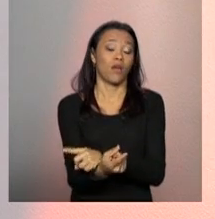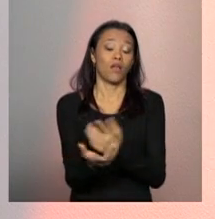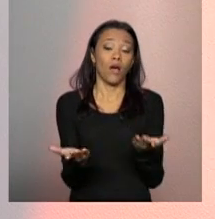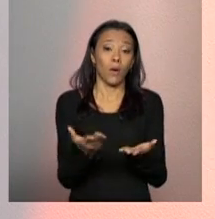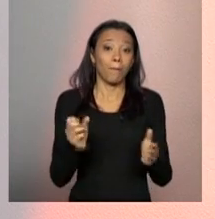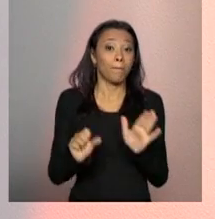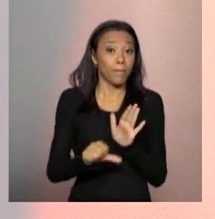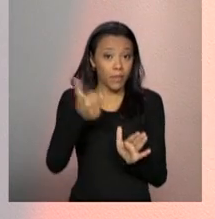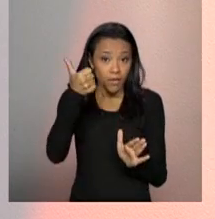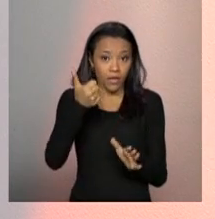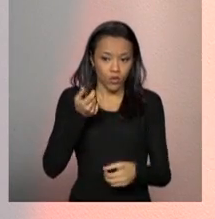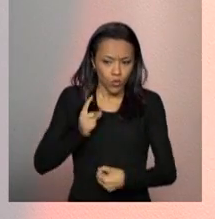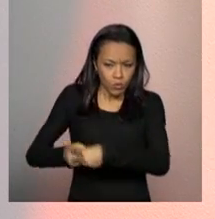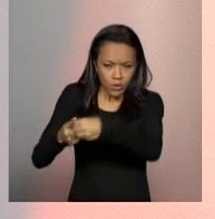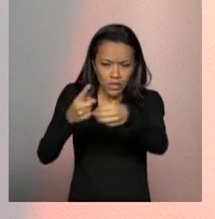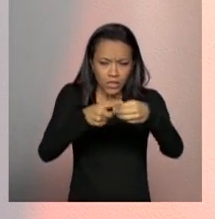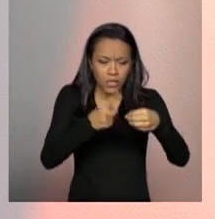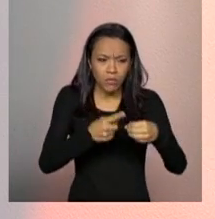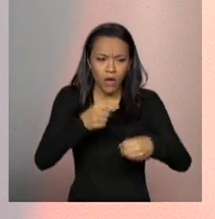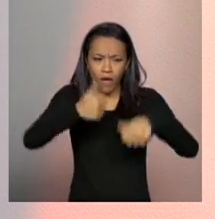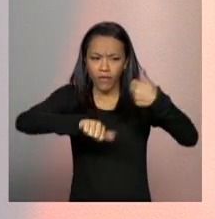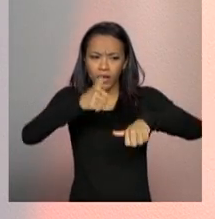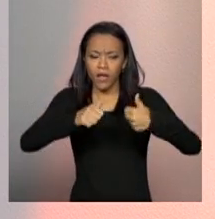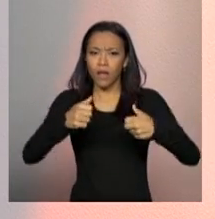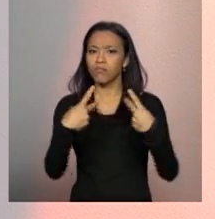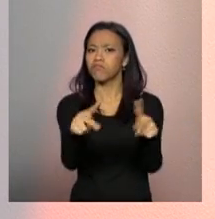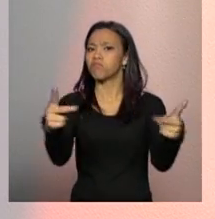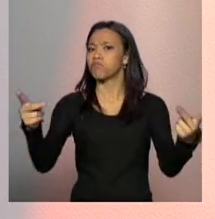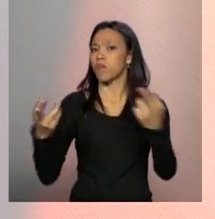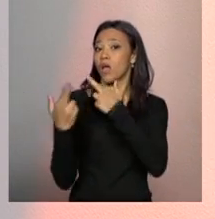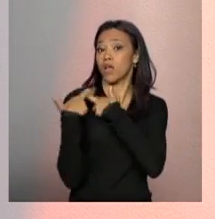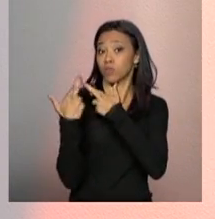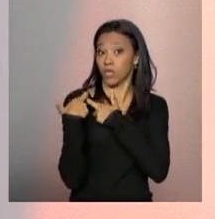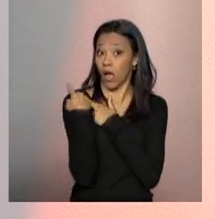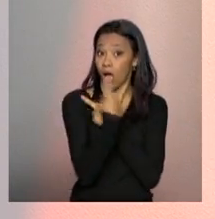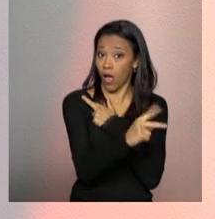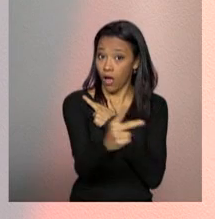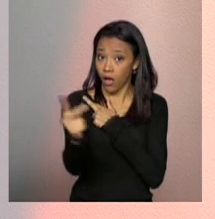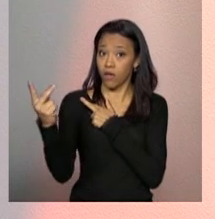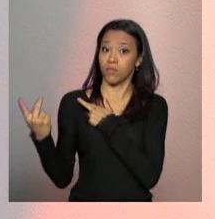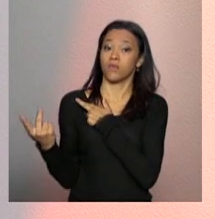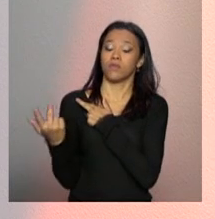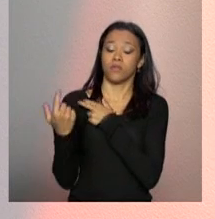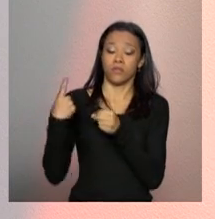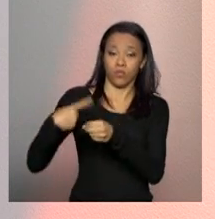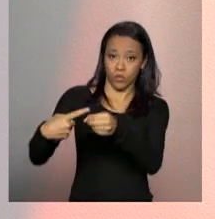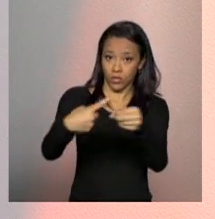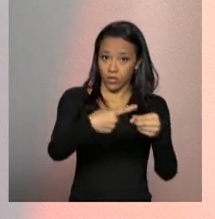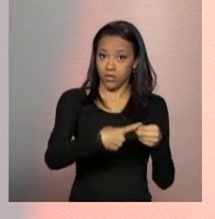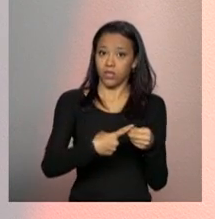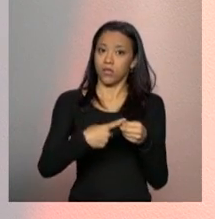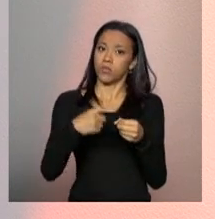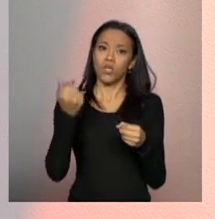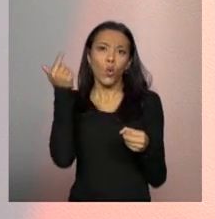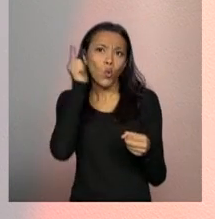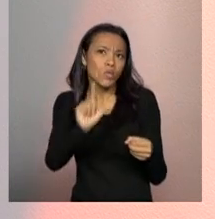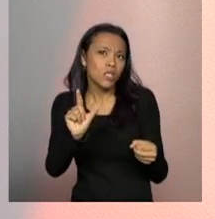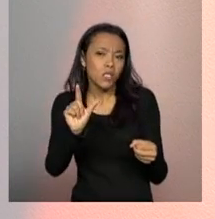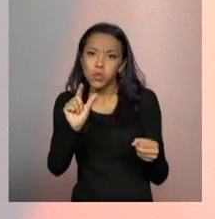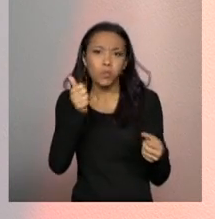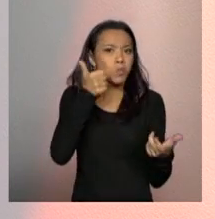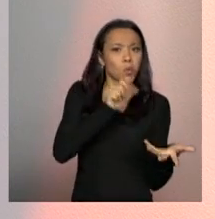avaliar aquilo que é de sua responsabilidade, aquilo que é de seus desafios a serem superados, aquilo que é de seus avanços alcançados.